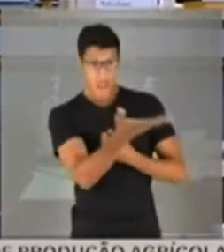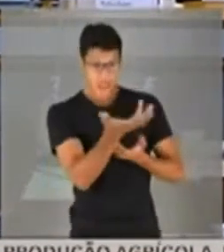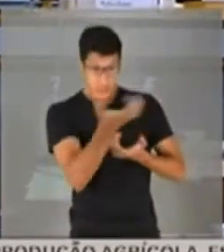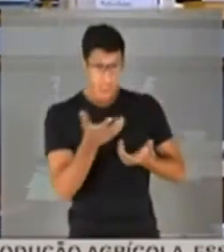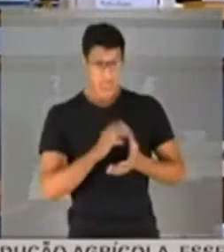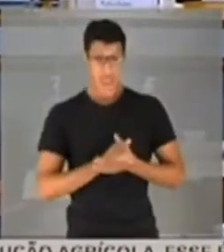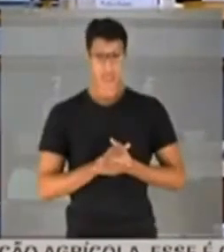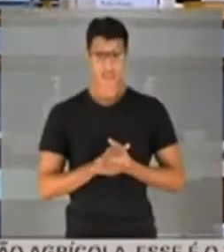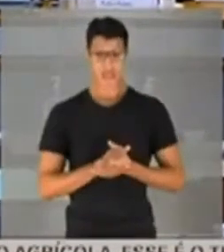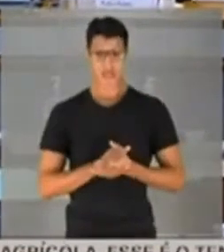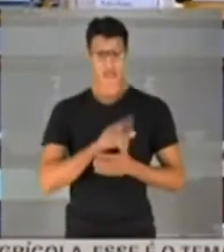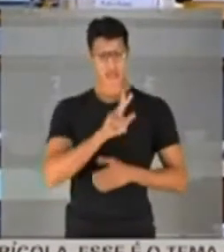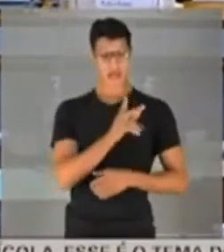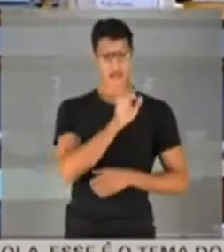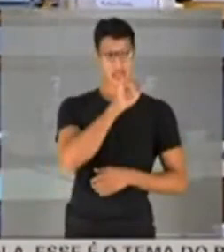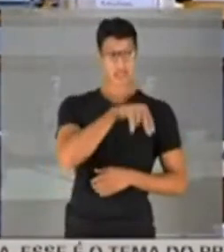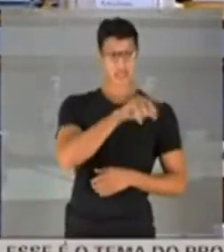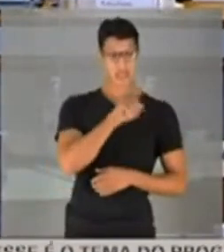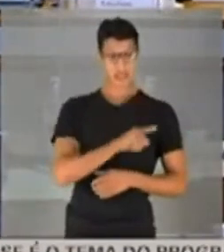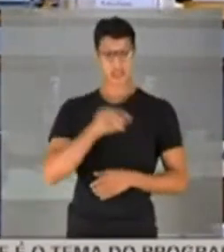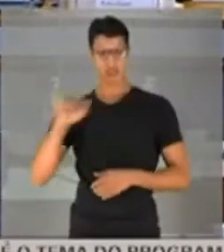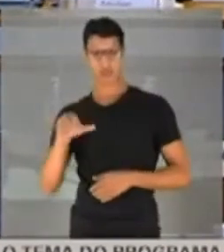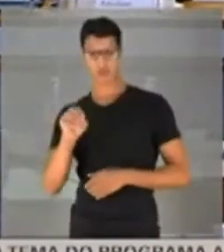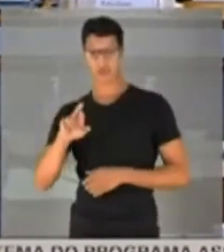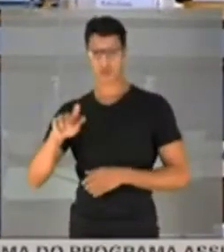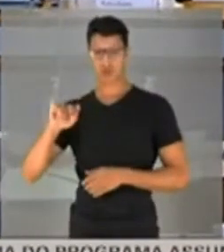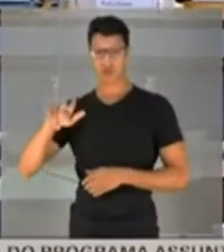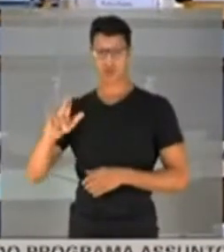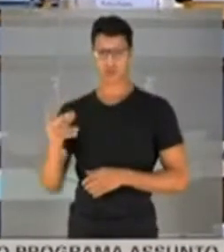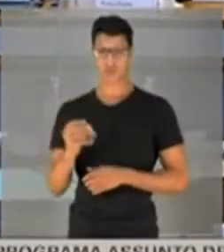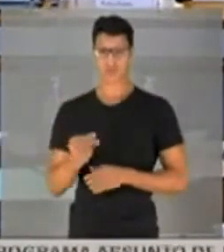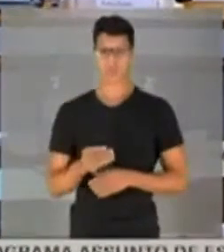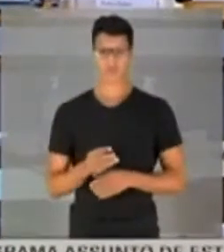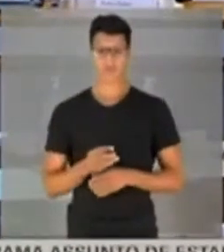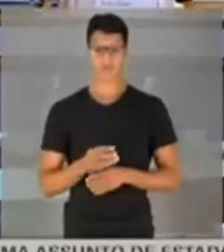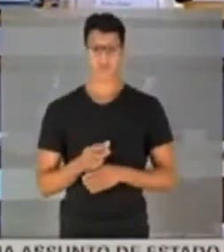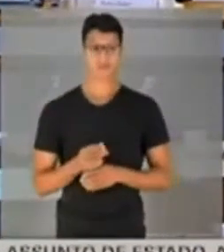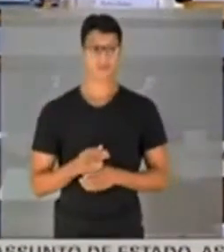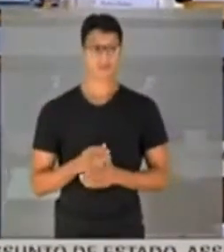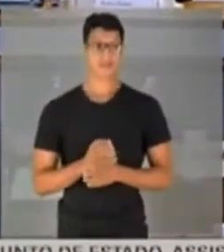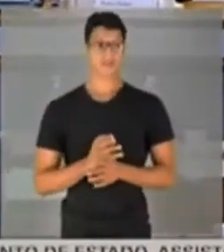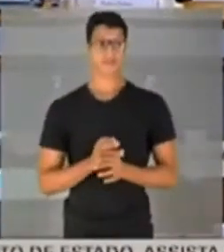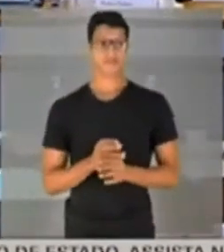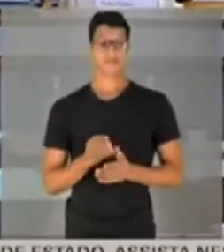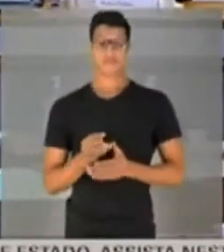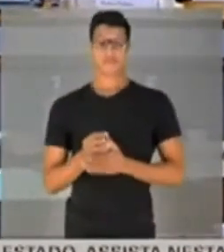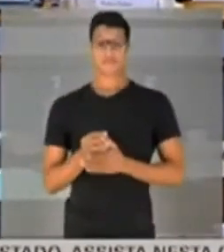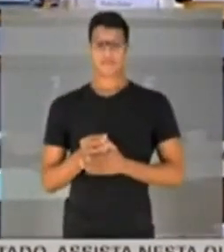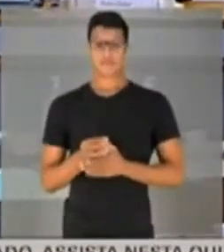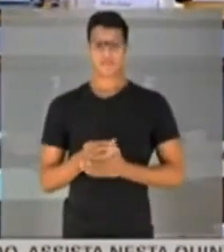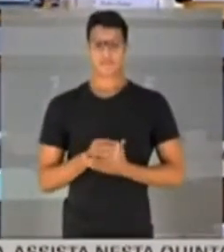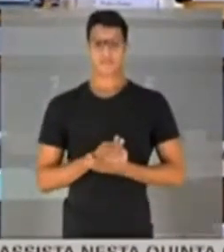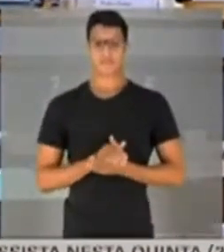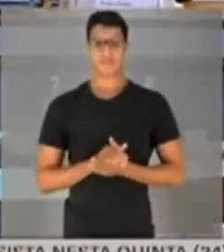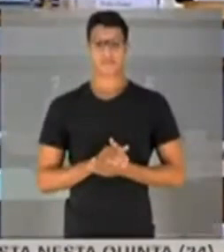Carlos Reis ou o senador Jorginho? Qual dos dois? Eu, Presidente, só queria fazer uma